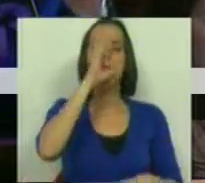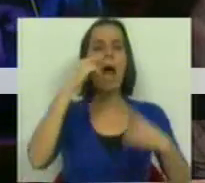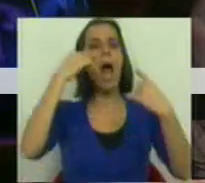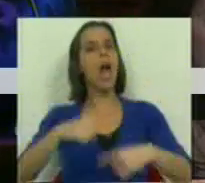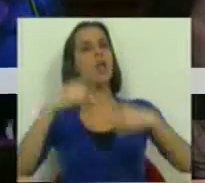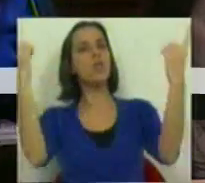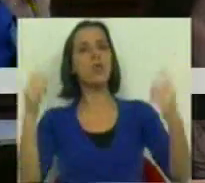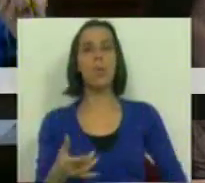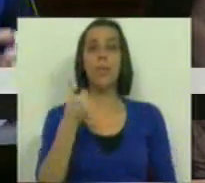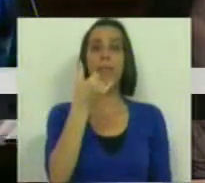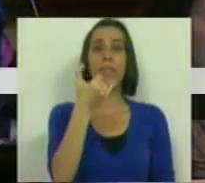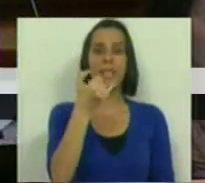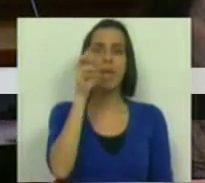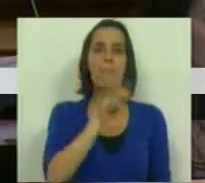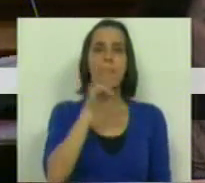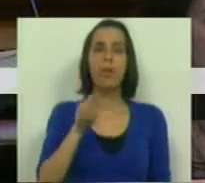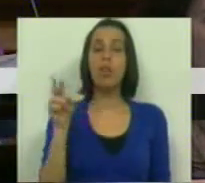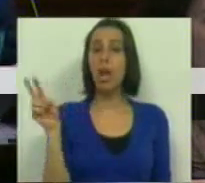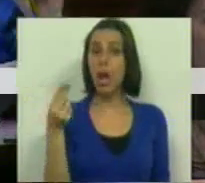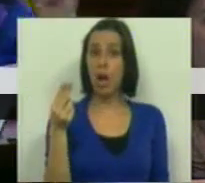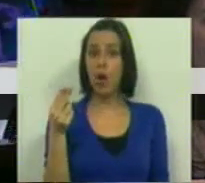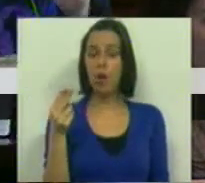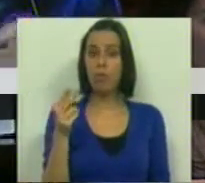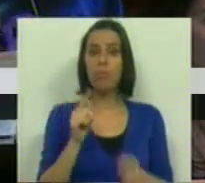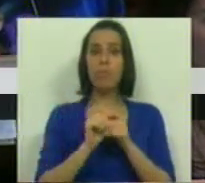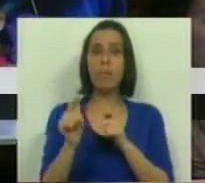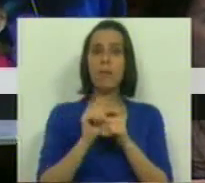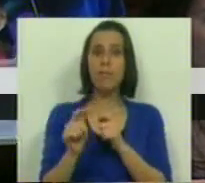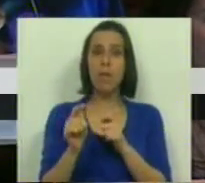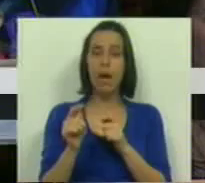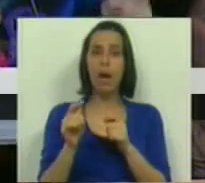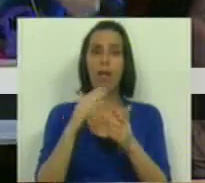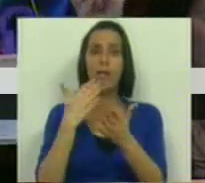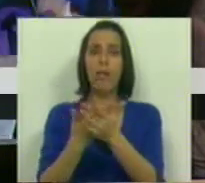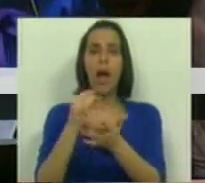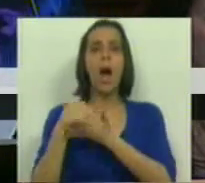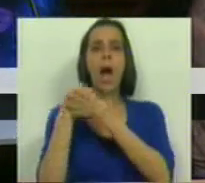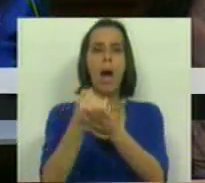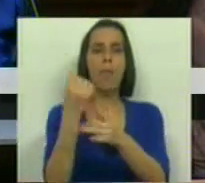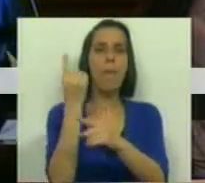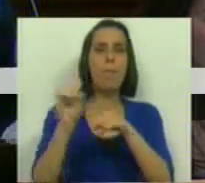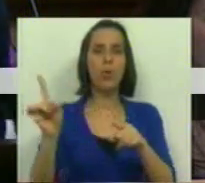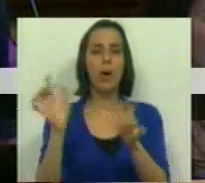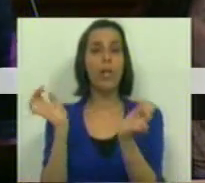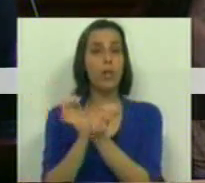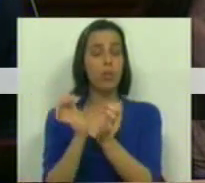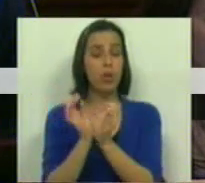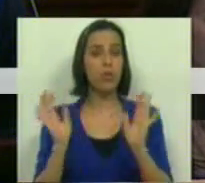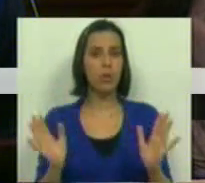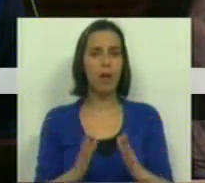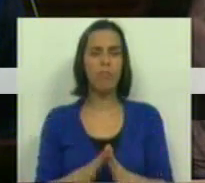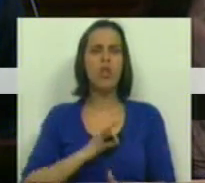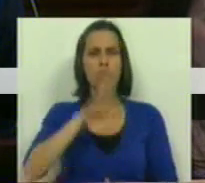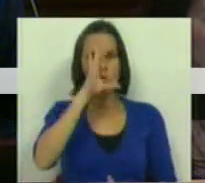anunciou 25 milhões de euros para as prestações pecuniárias para apoios pontuais na Segurança Social.